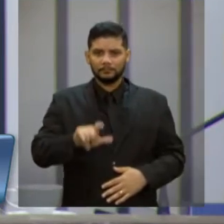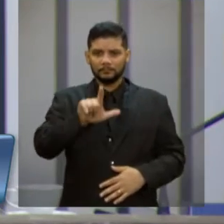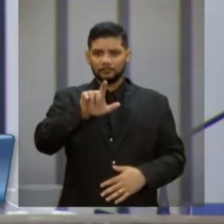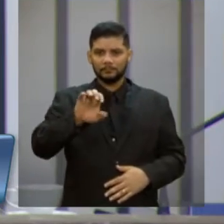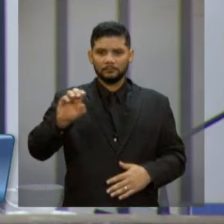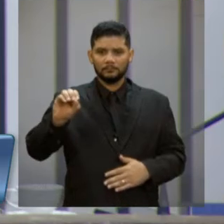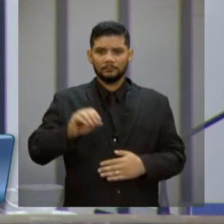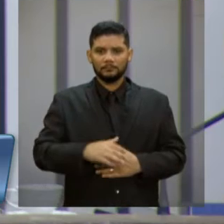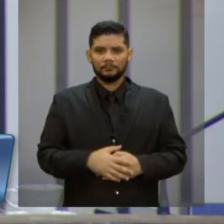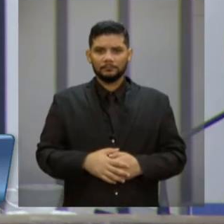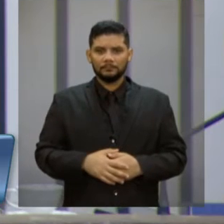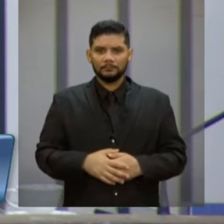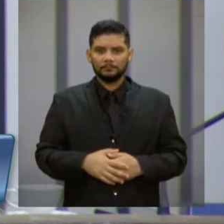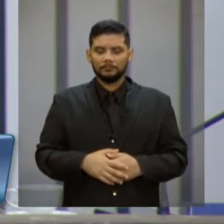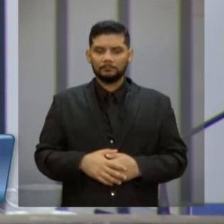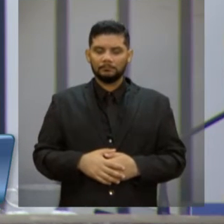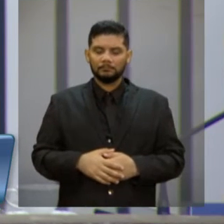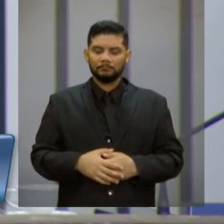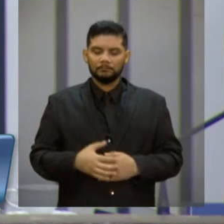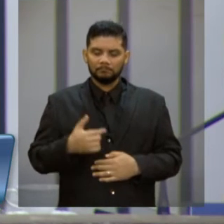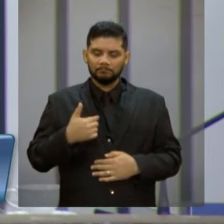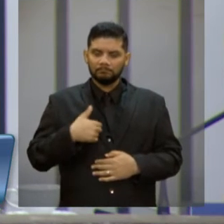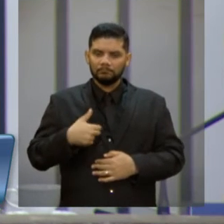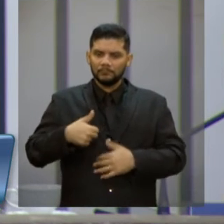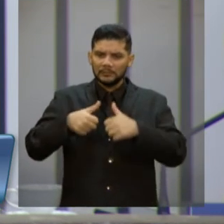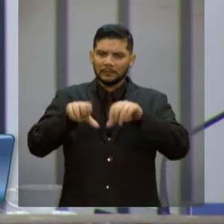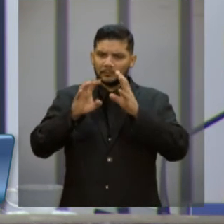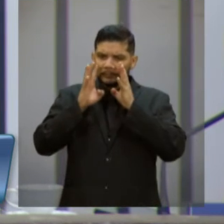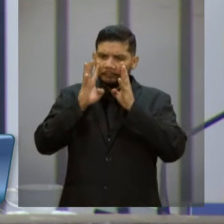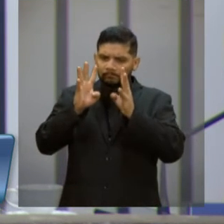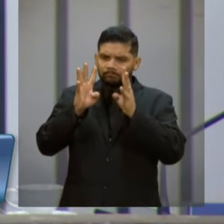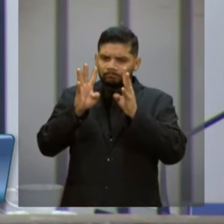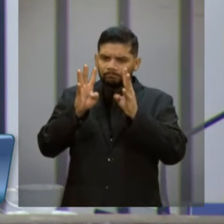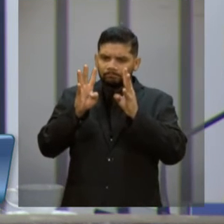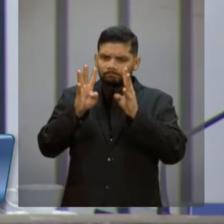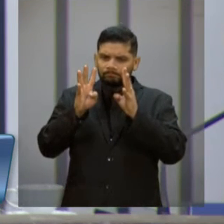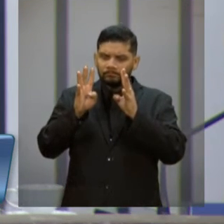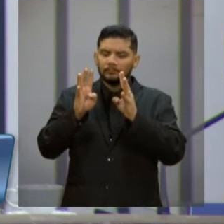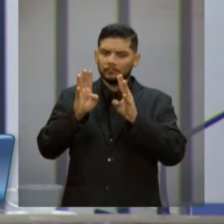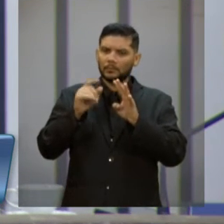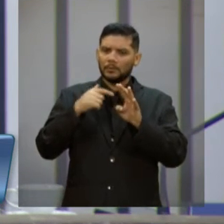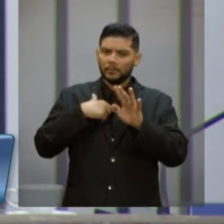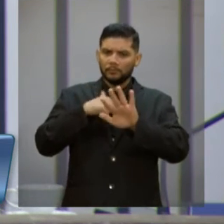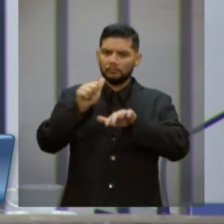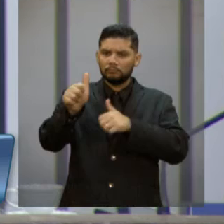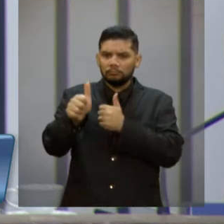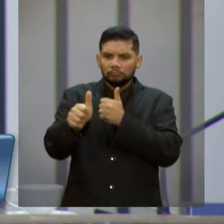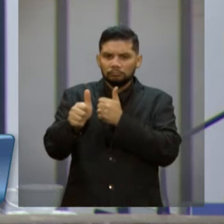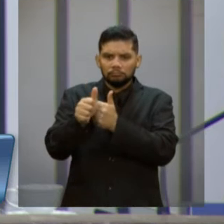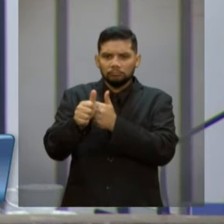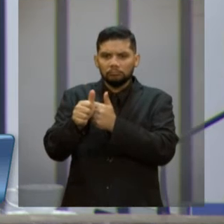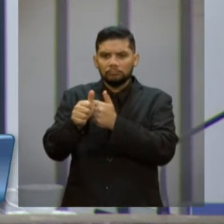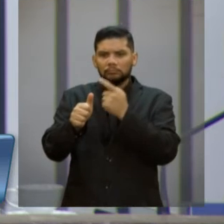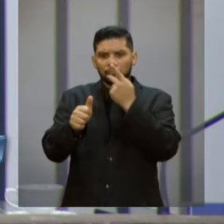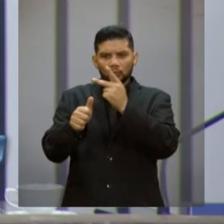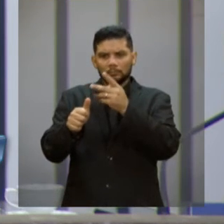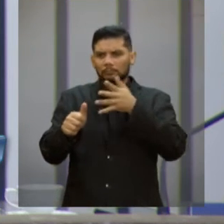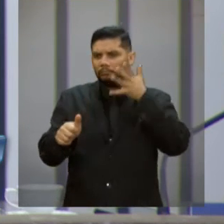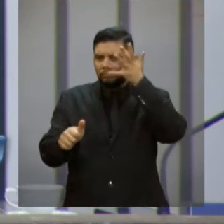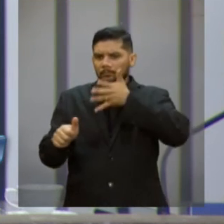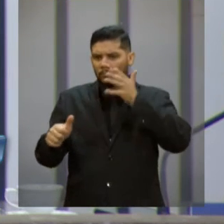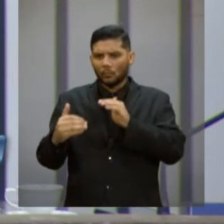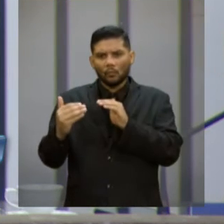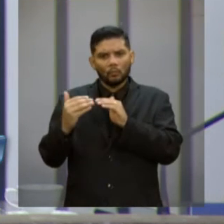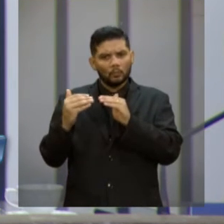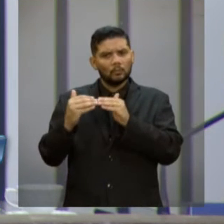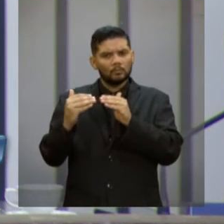Deputado, eu estava aqui ouvindo atentamente o vosso pronunciamento e quero me acostar. A sua fala, que eu acho